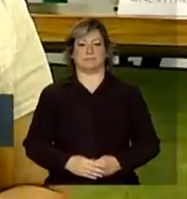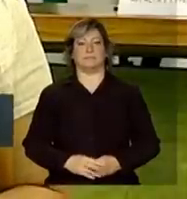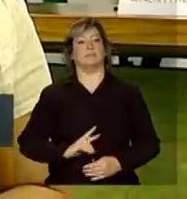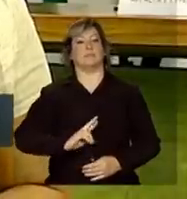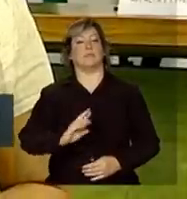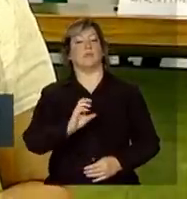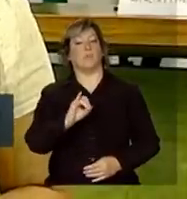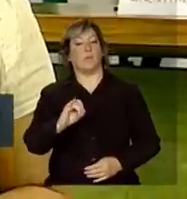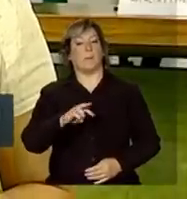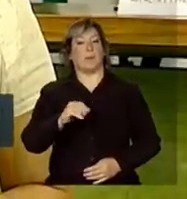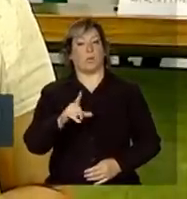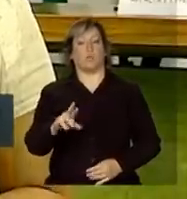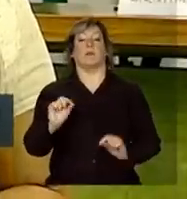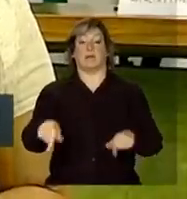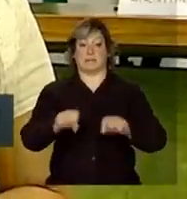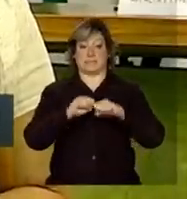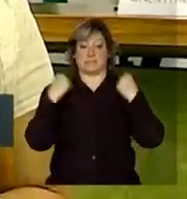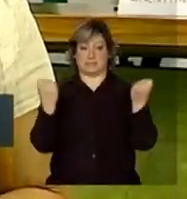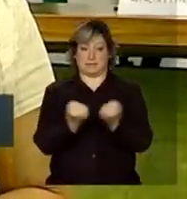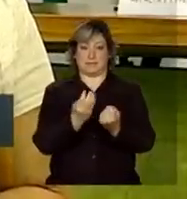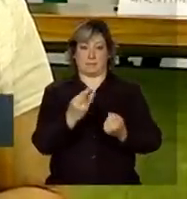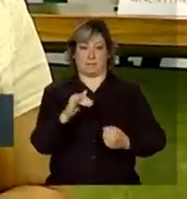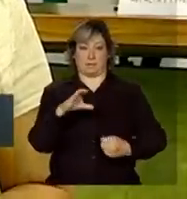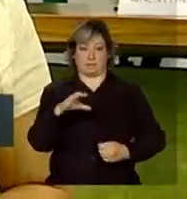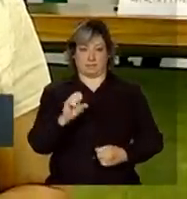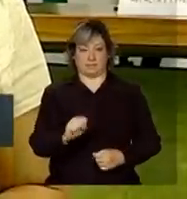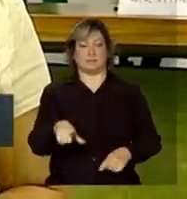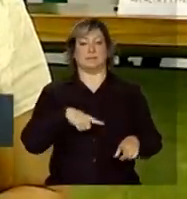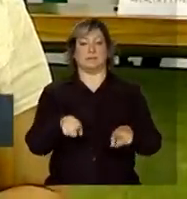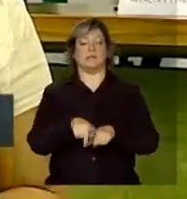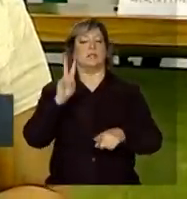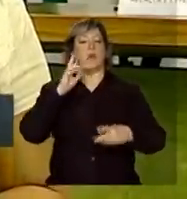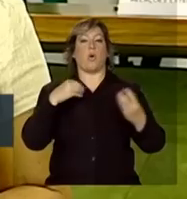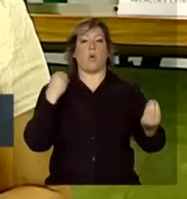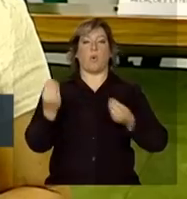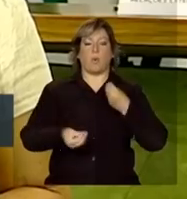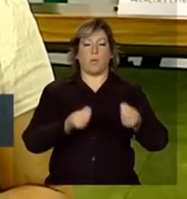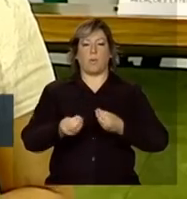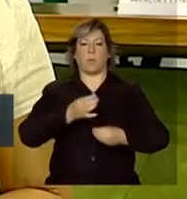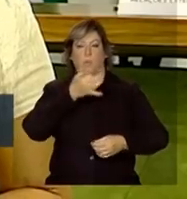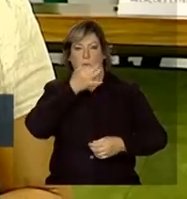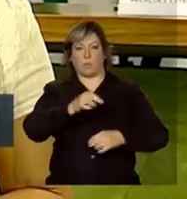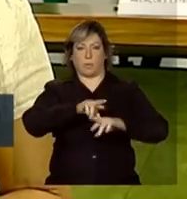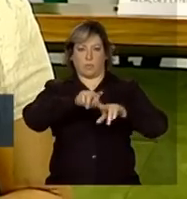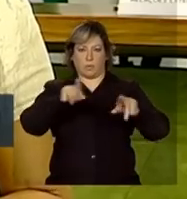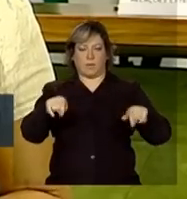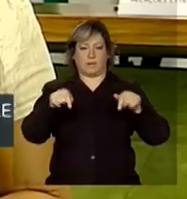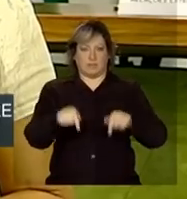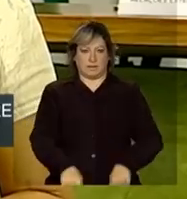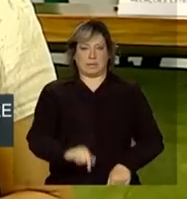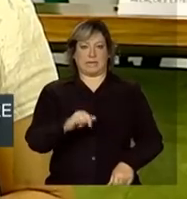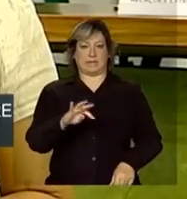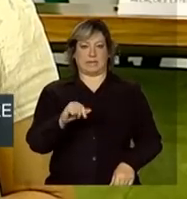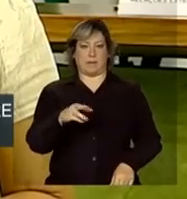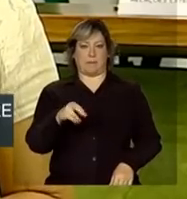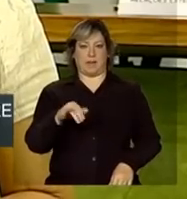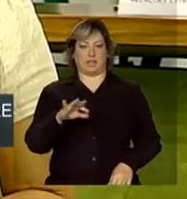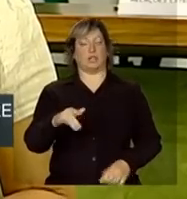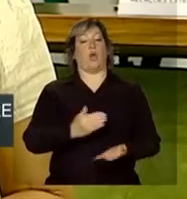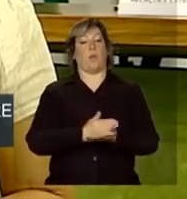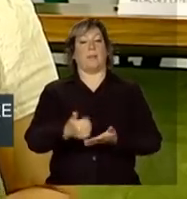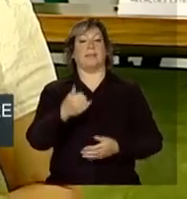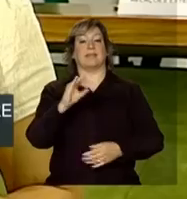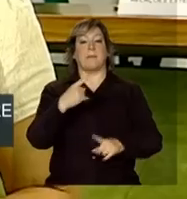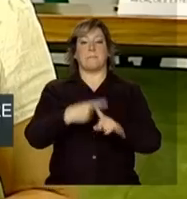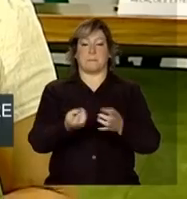Olá, Malu. O seminário, BRICS e o sistema de solução de controvérsias aqui no Itamaraty começa logo mais às 10h30